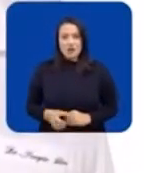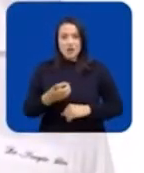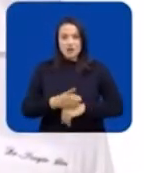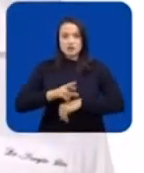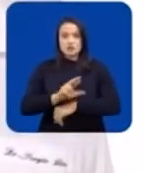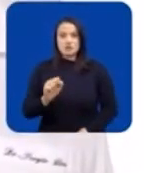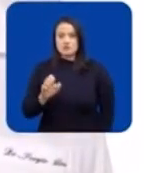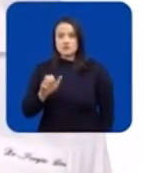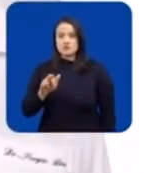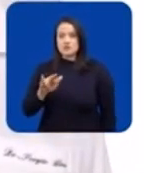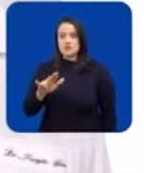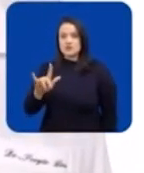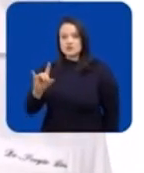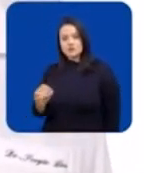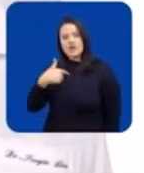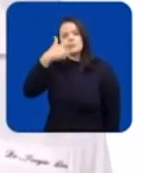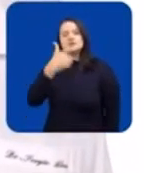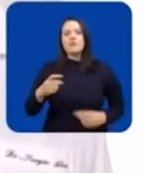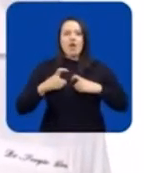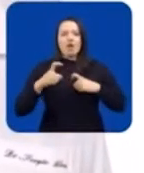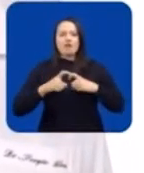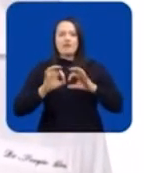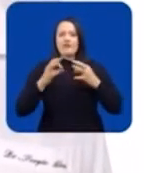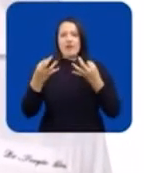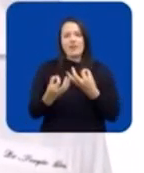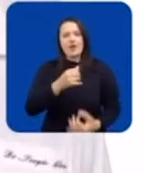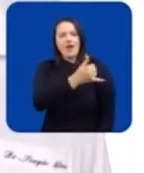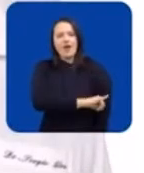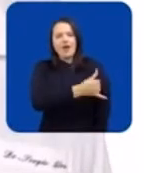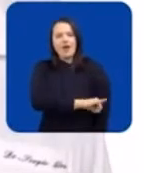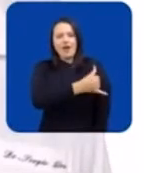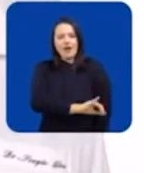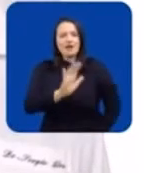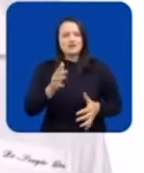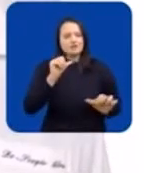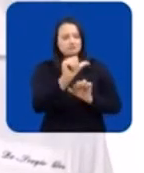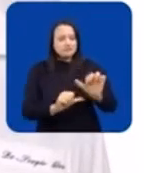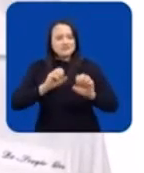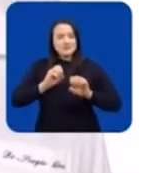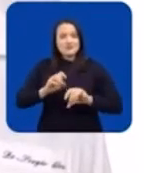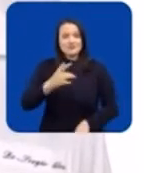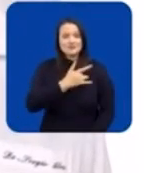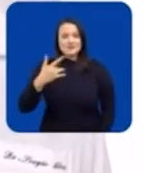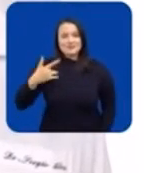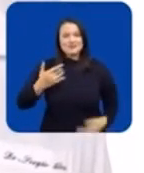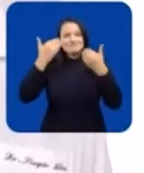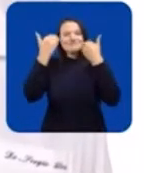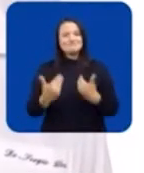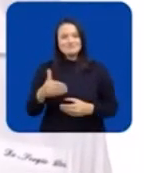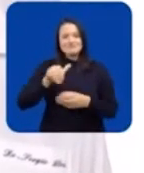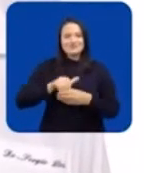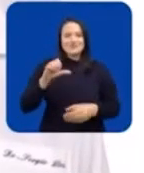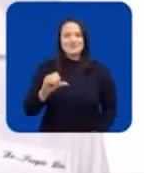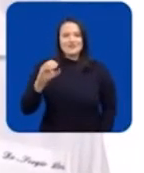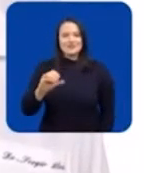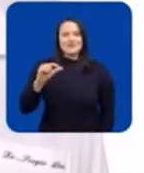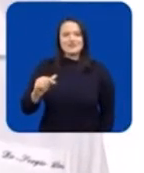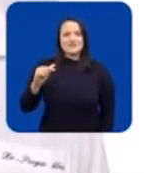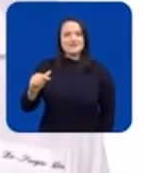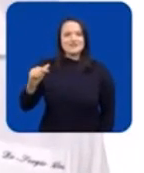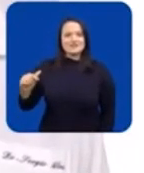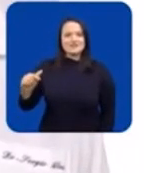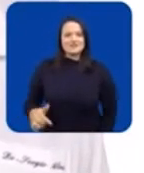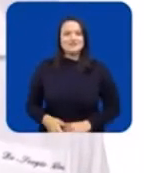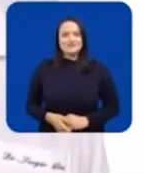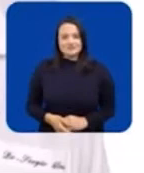Doutor Sérgio Alves, 90-777. Médico da família Carioca. Realizarei profunda mudança na saúde e educação. Doutor Sérgio Alves,